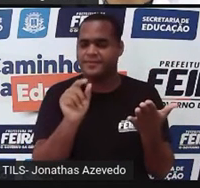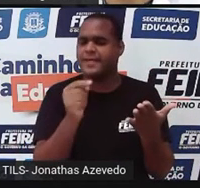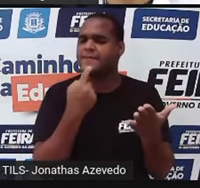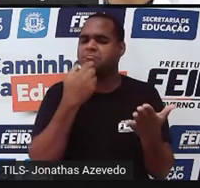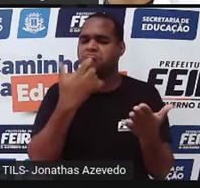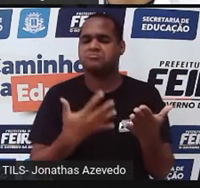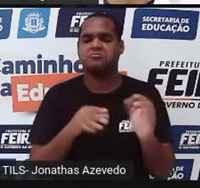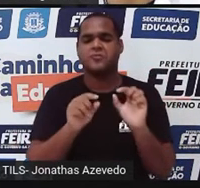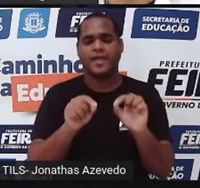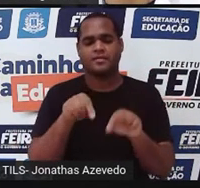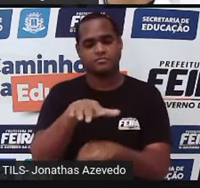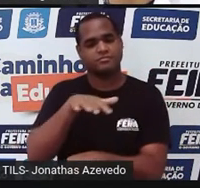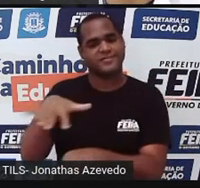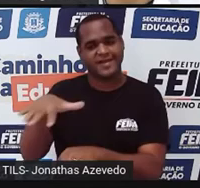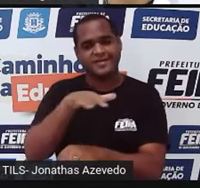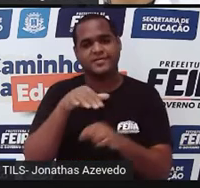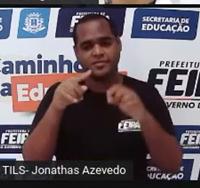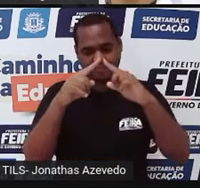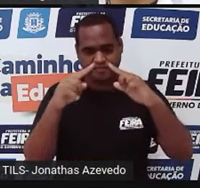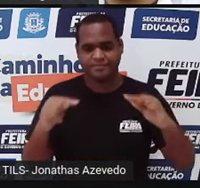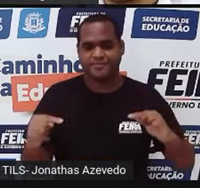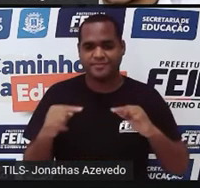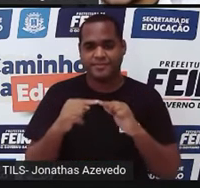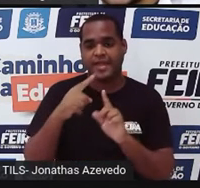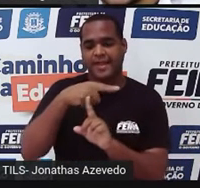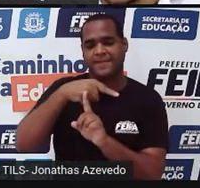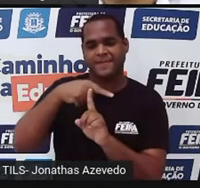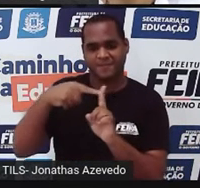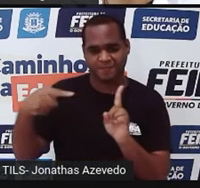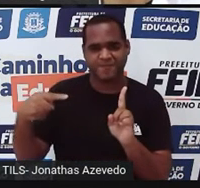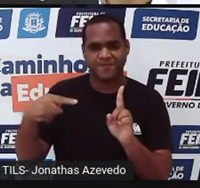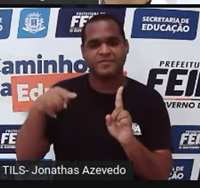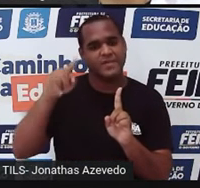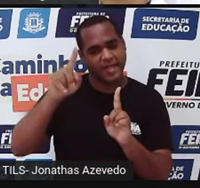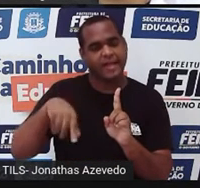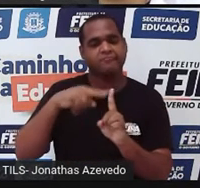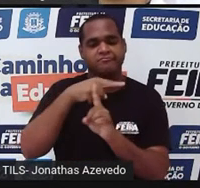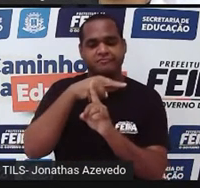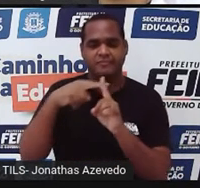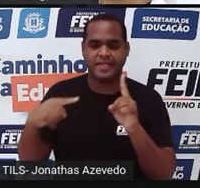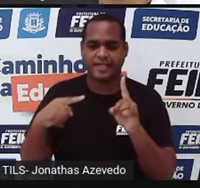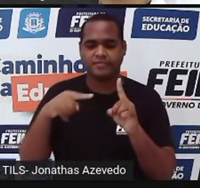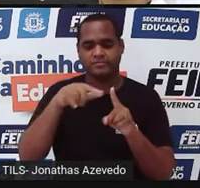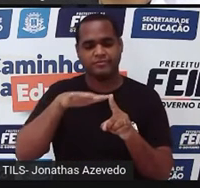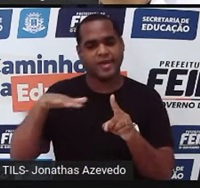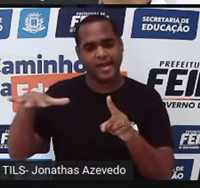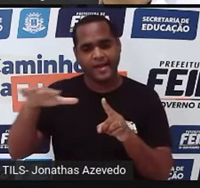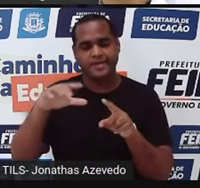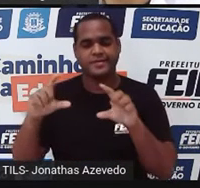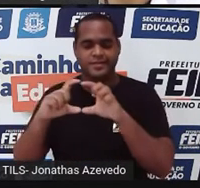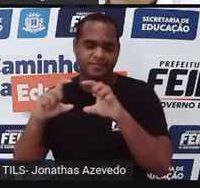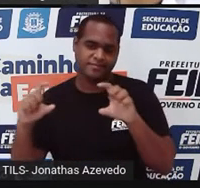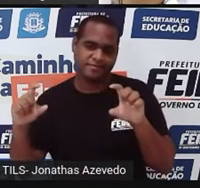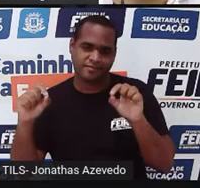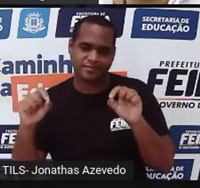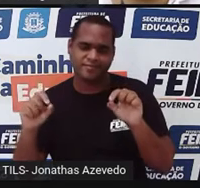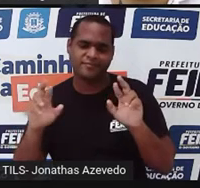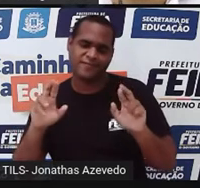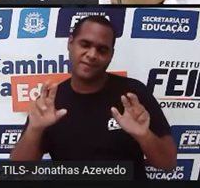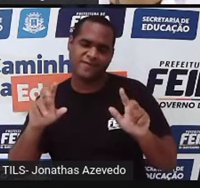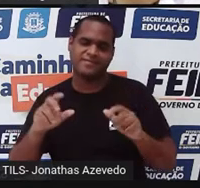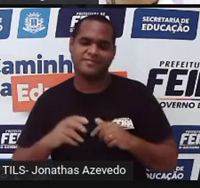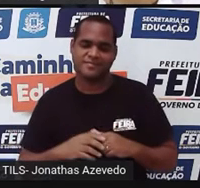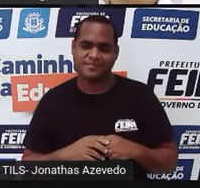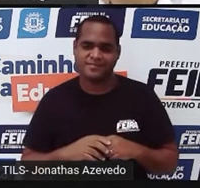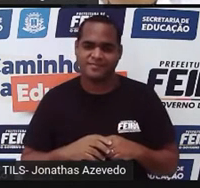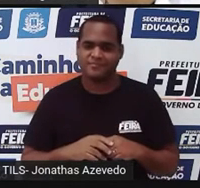o seguinte, que a área de um triângulo é metade da área de um retângulo. Tá? E por que a área